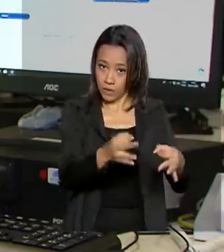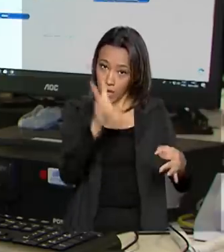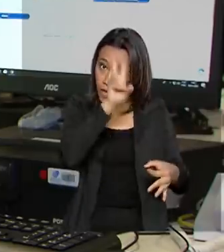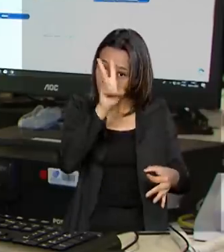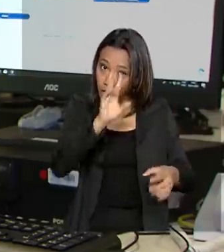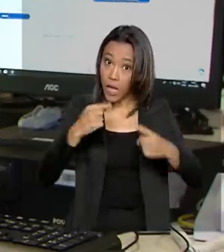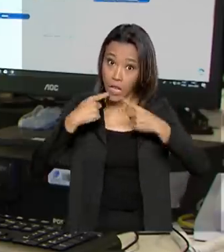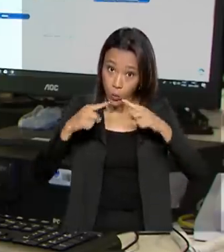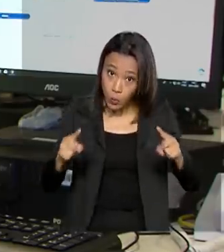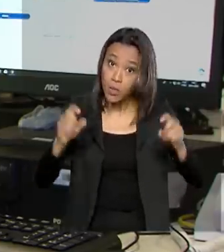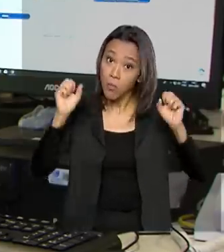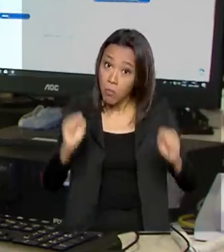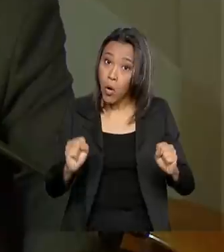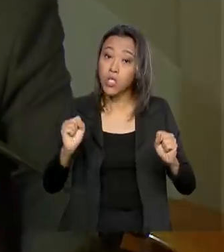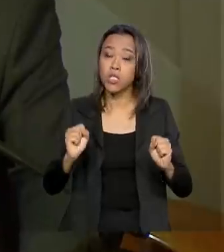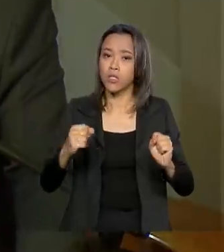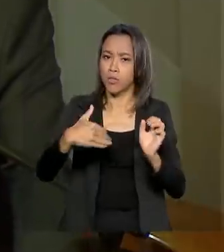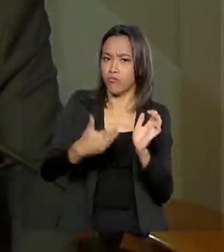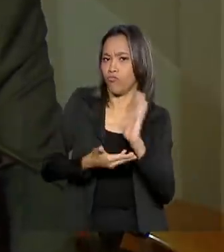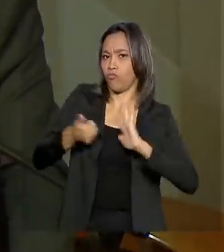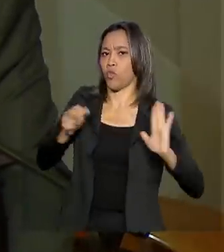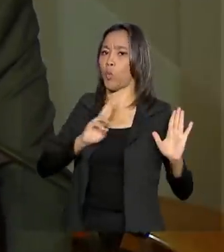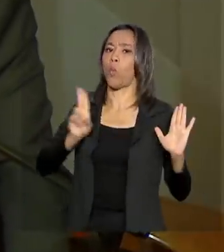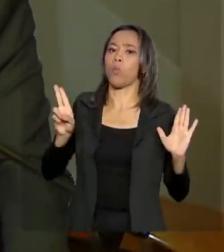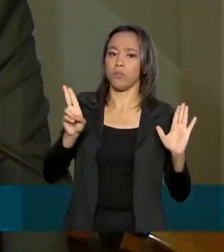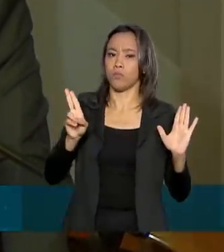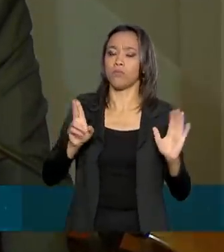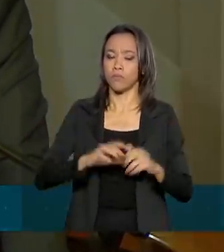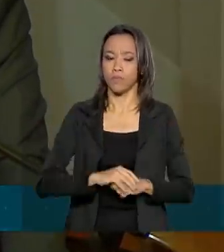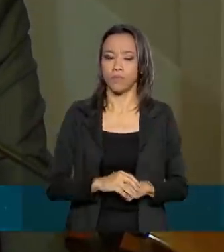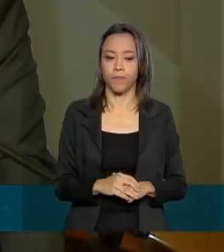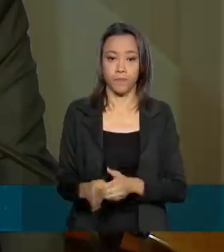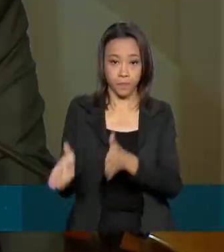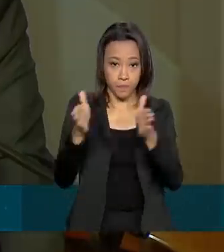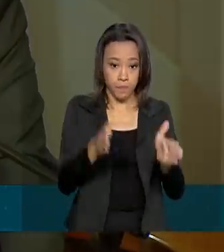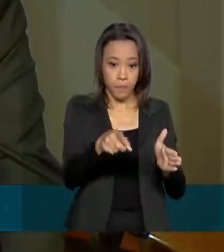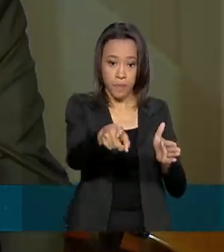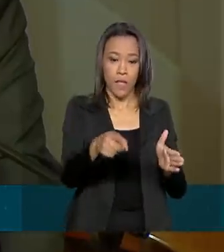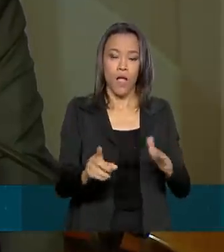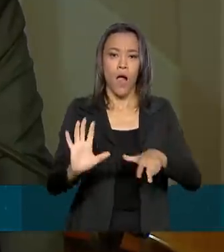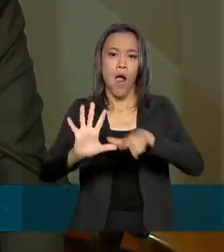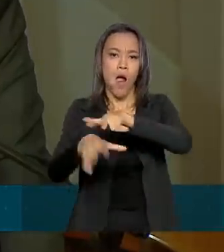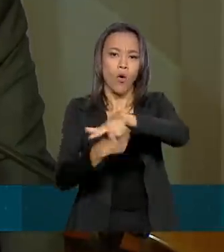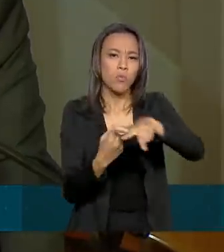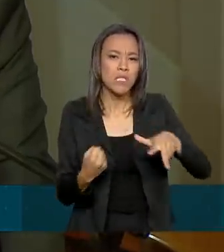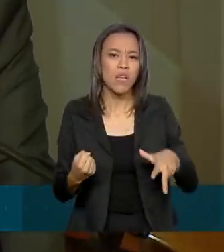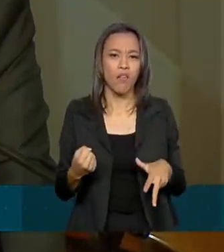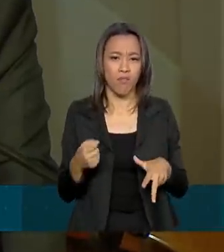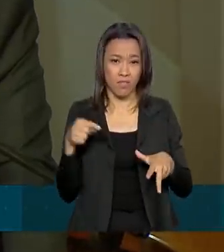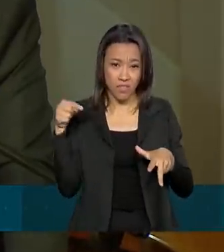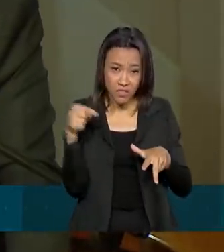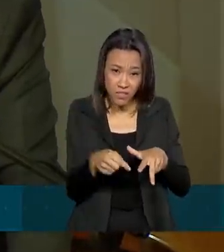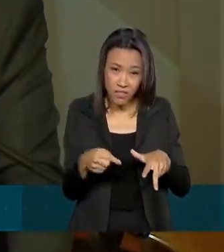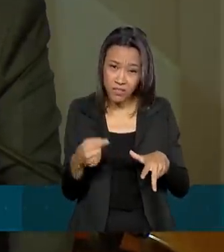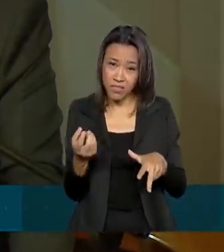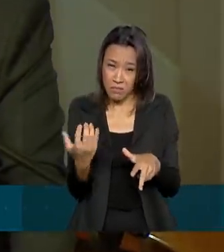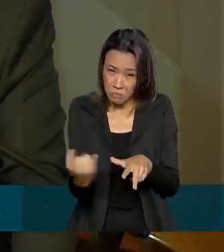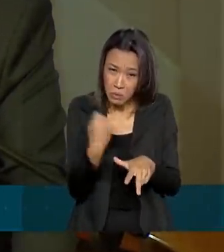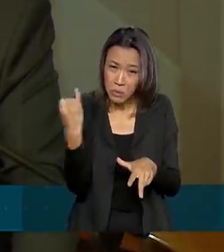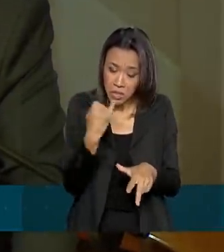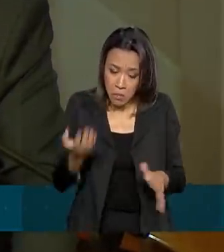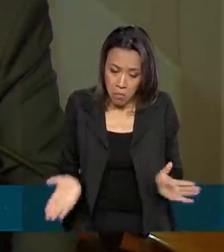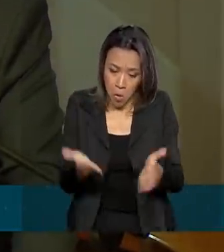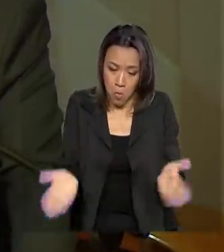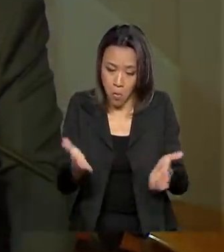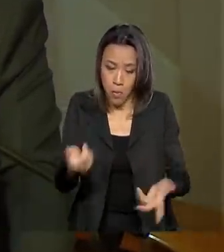pode ser feita de forma anônima. Nós sabemos que a corrupção jamais funciona como óleo para as engrenagens da economia.